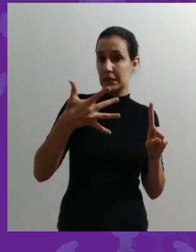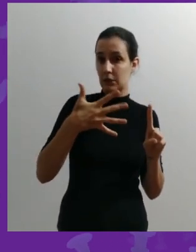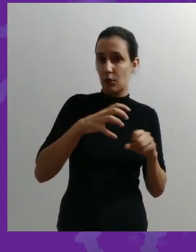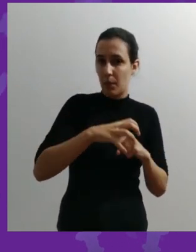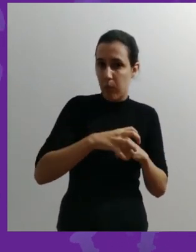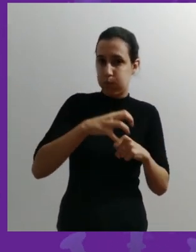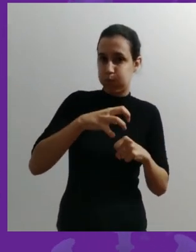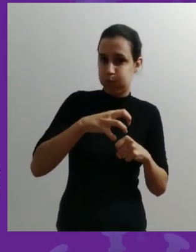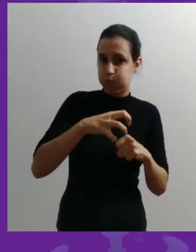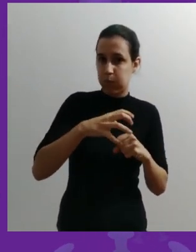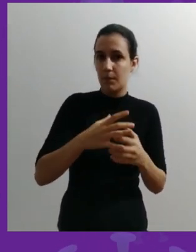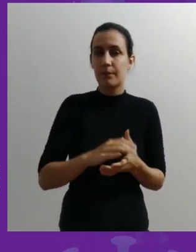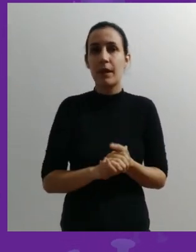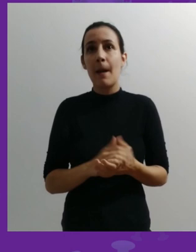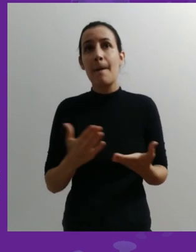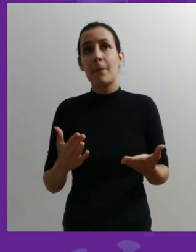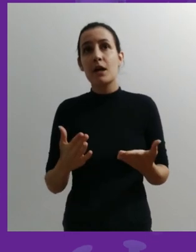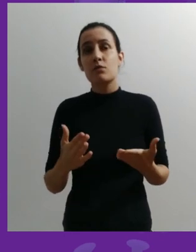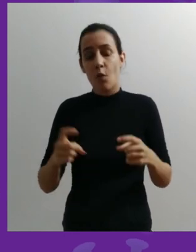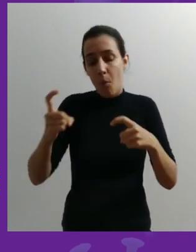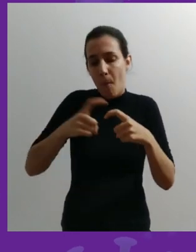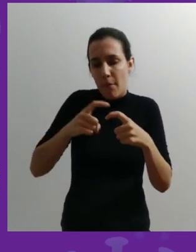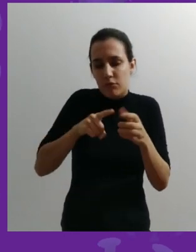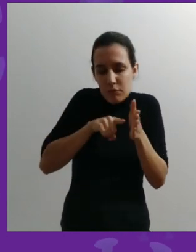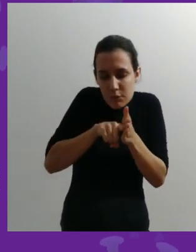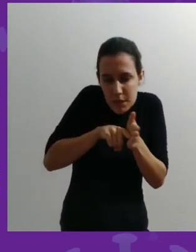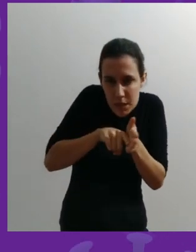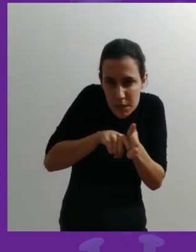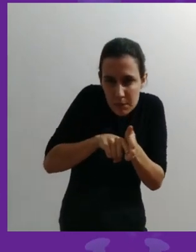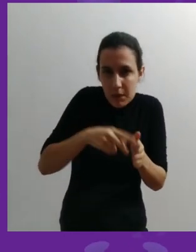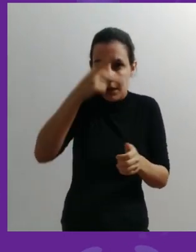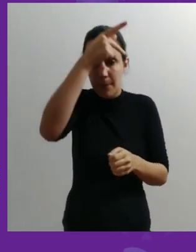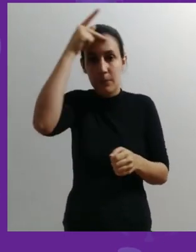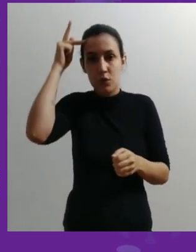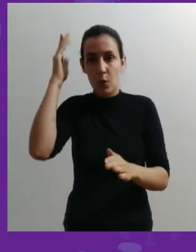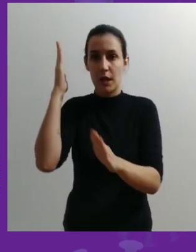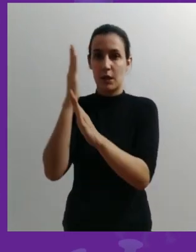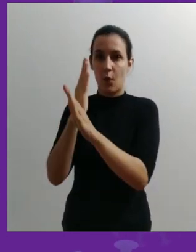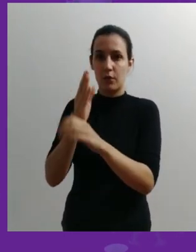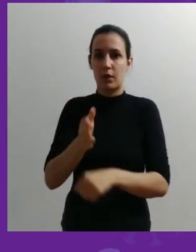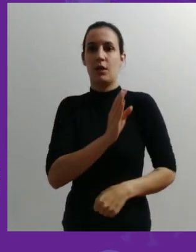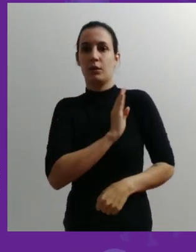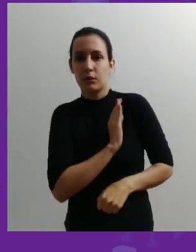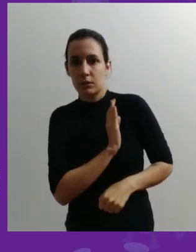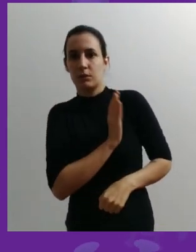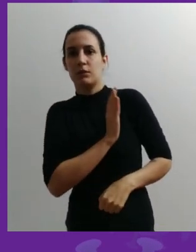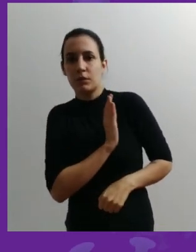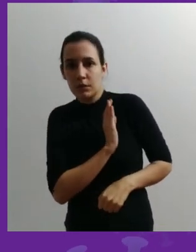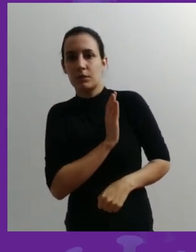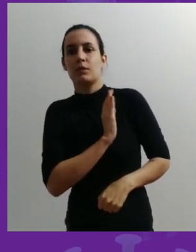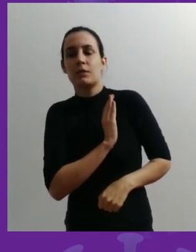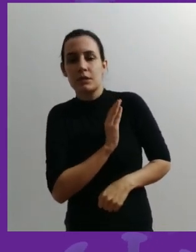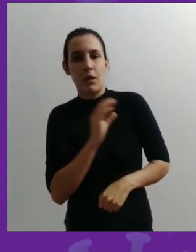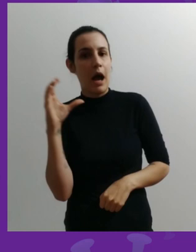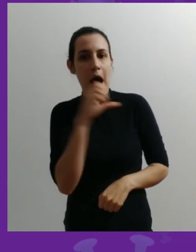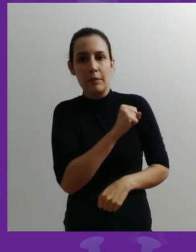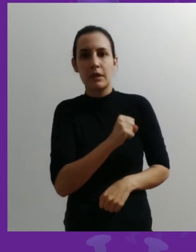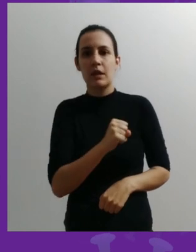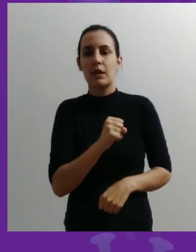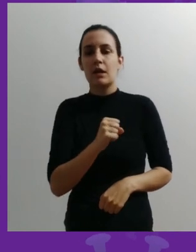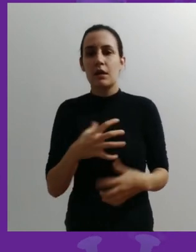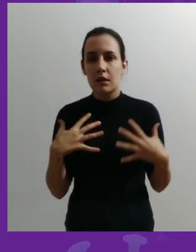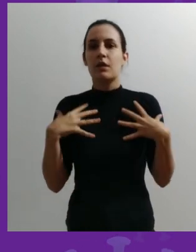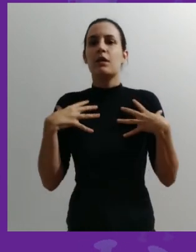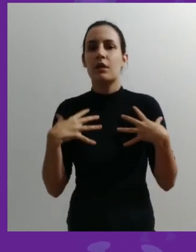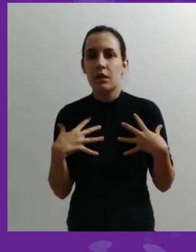inflamatória. E aí na hora que eu vou examinar a pessoa, eu encontro o coração acelerado, a respiração